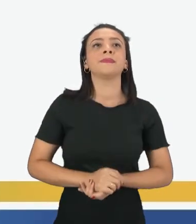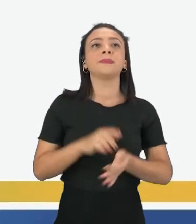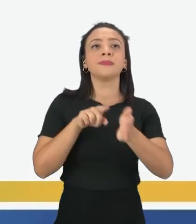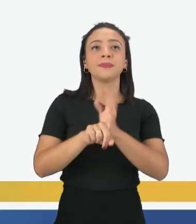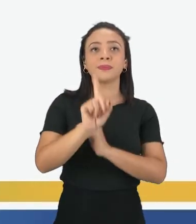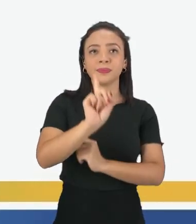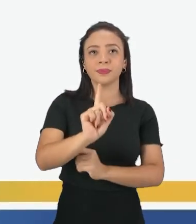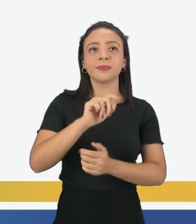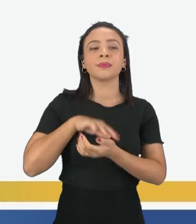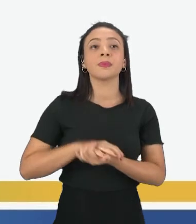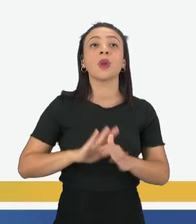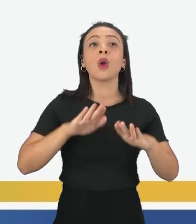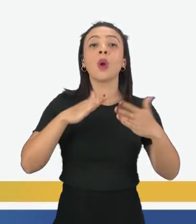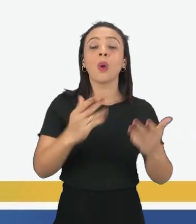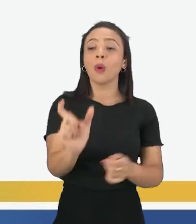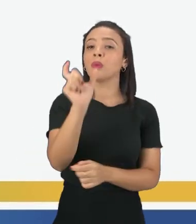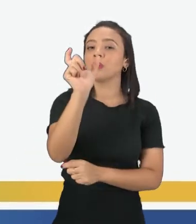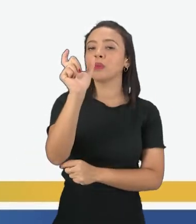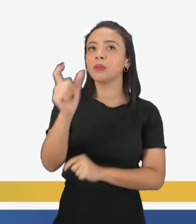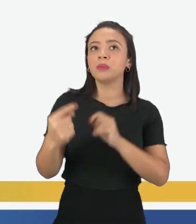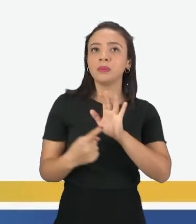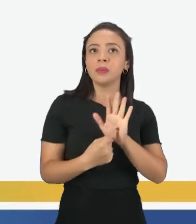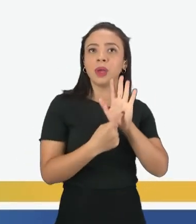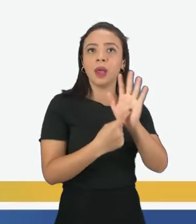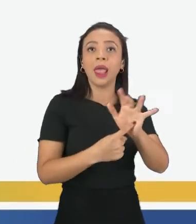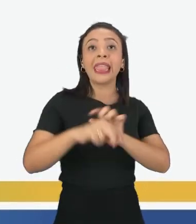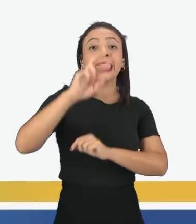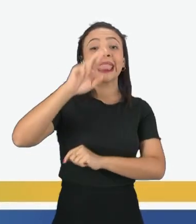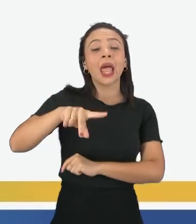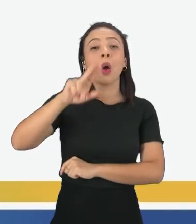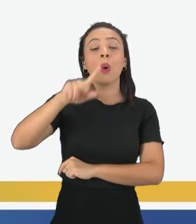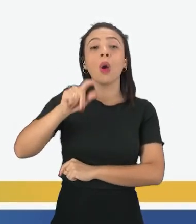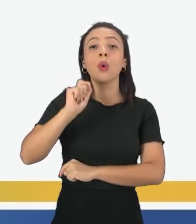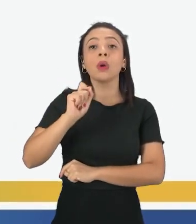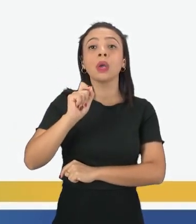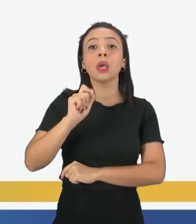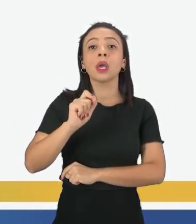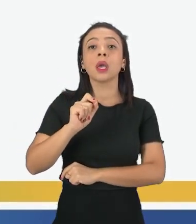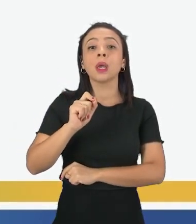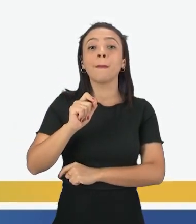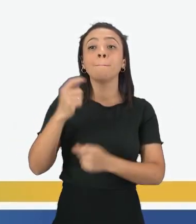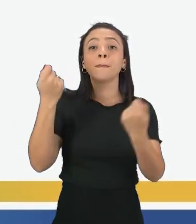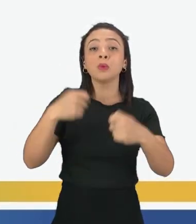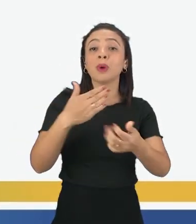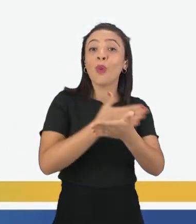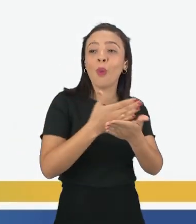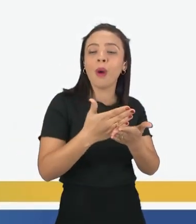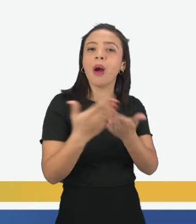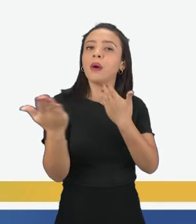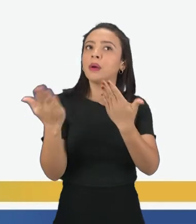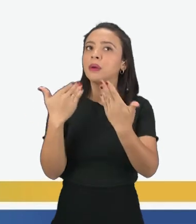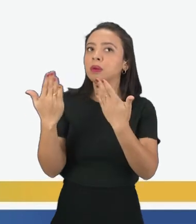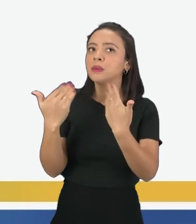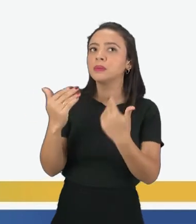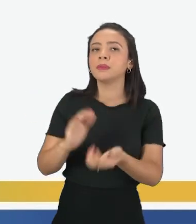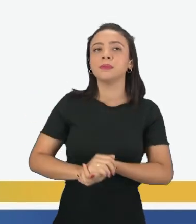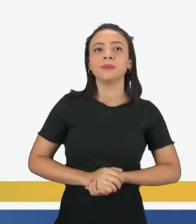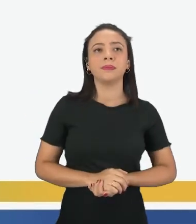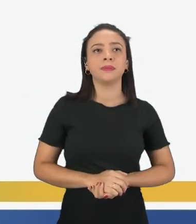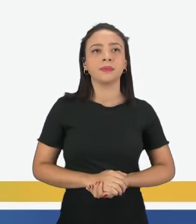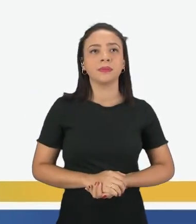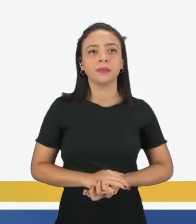one. Qual das expressões abaixo não é uma saudação para iniciar uma conversa? Ou greetings.